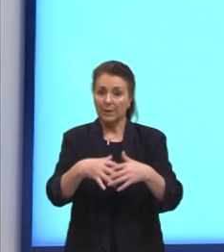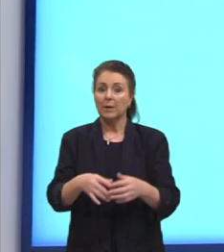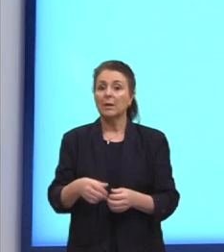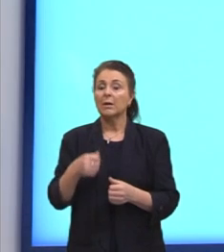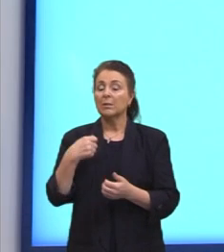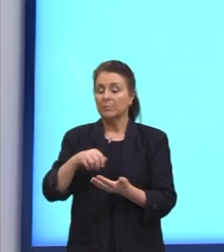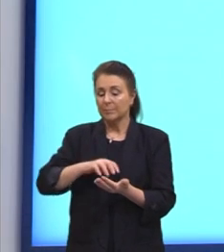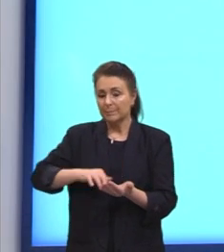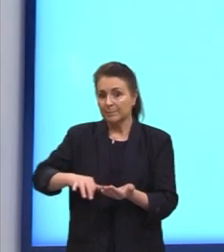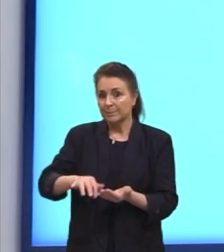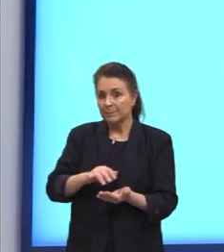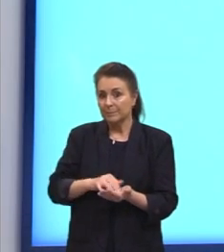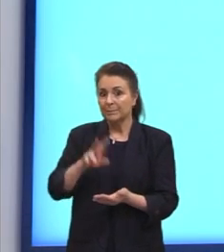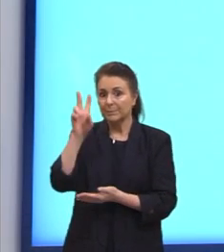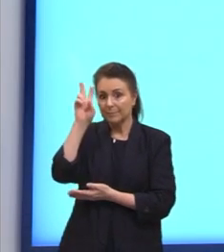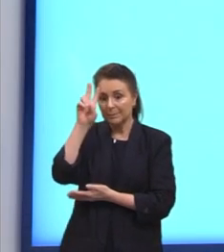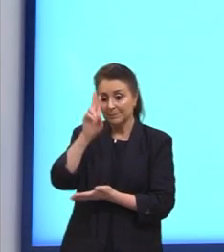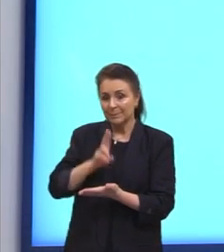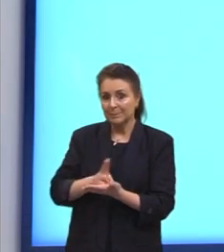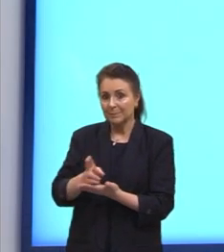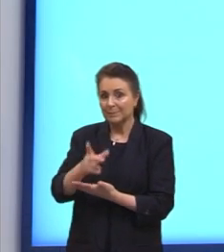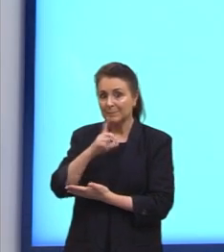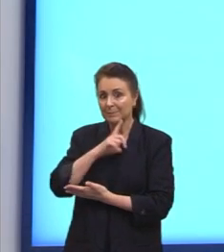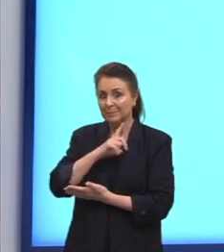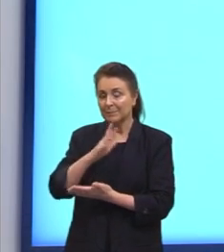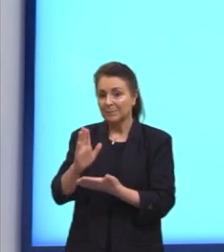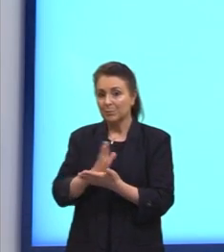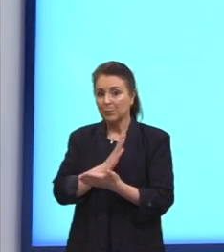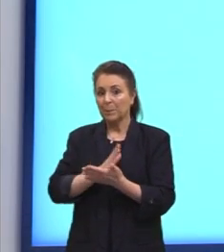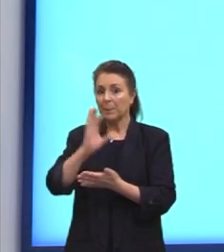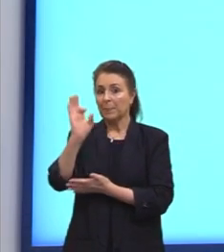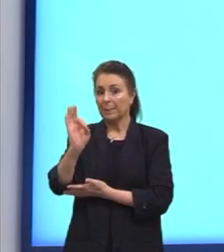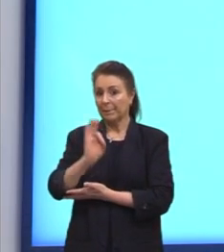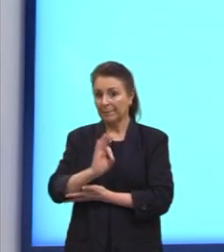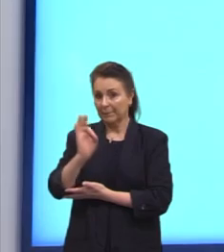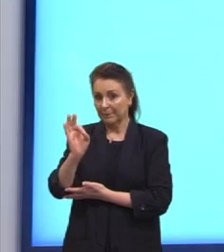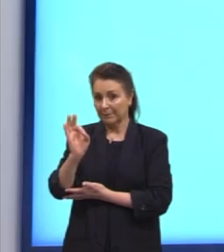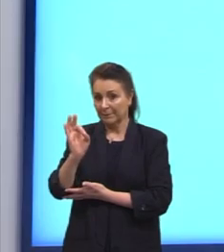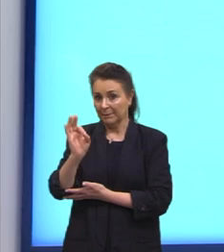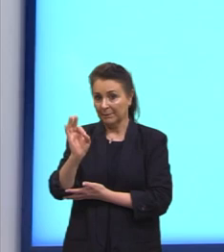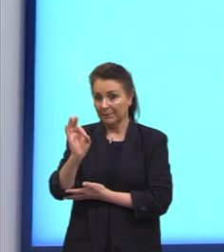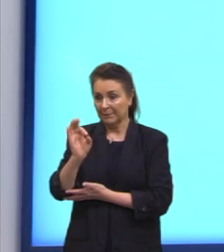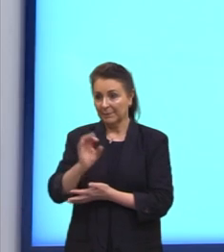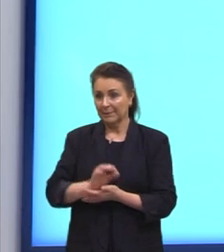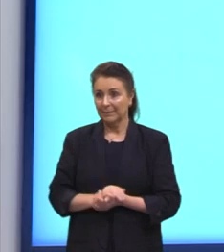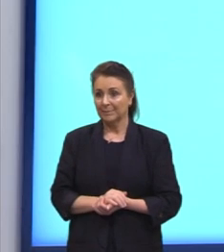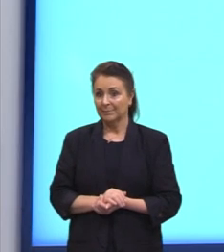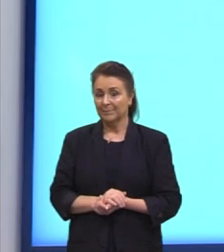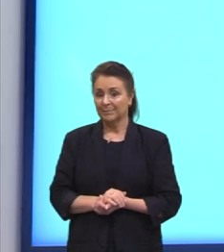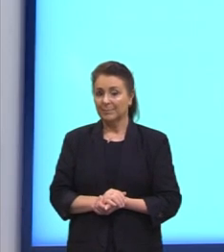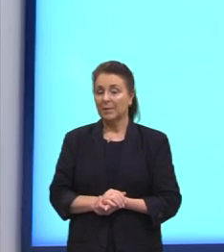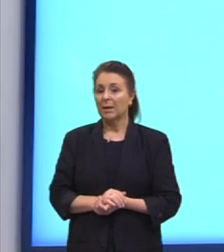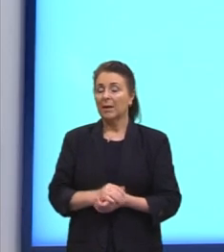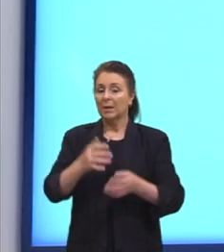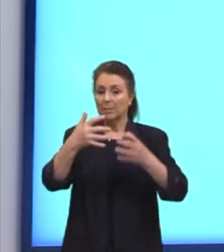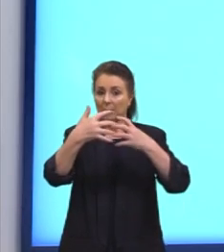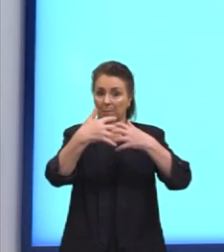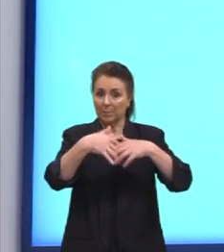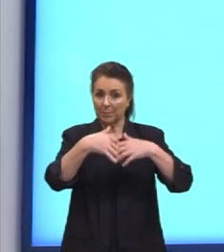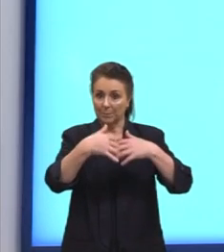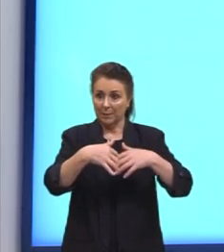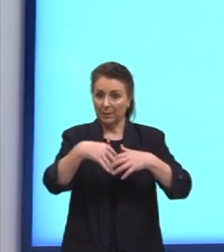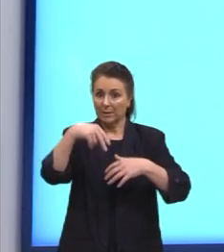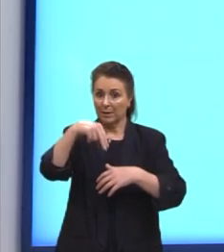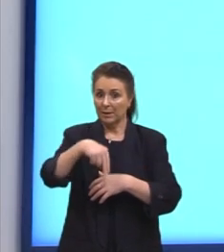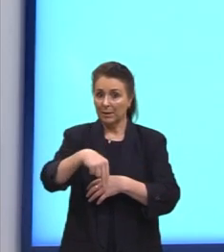calcular, mas lembrando que nós temos ali algumas porcentagens. E aí, máquina M2, para